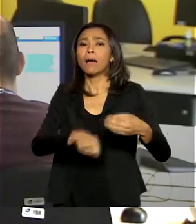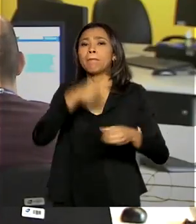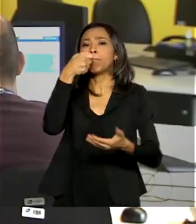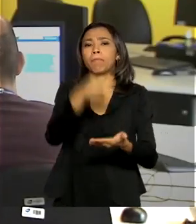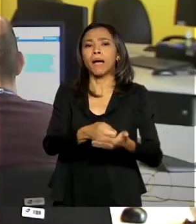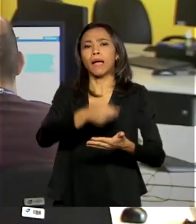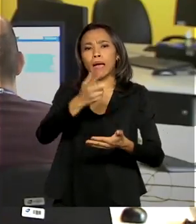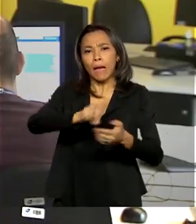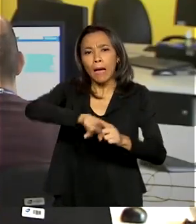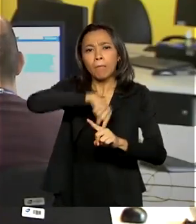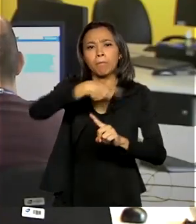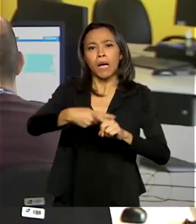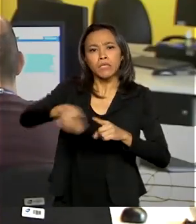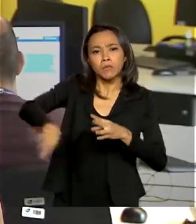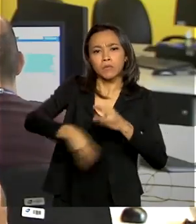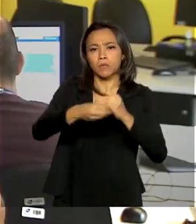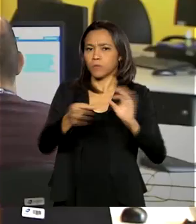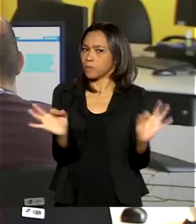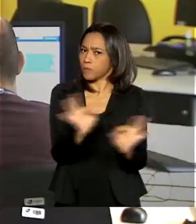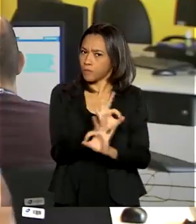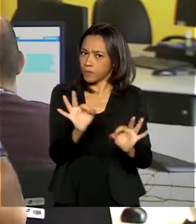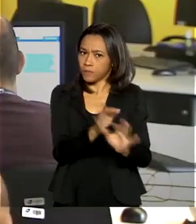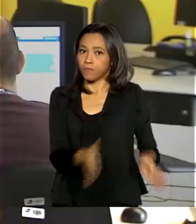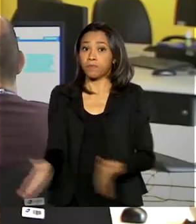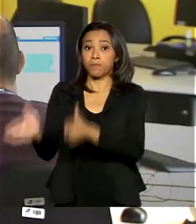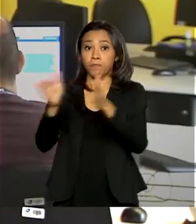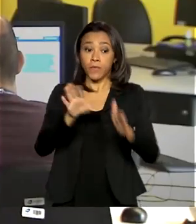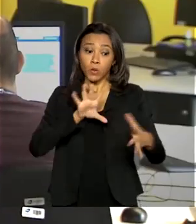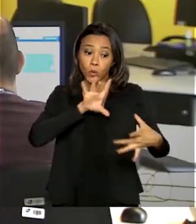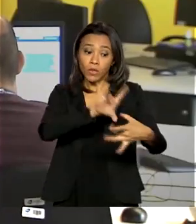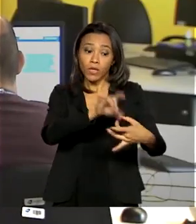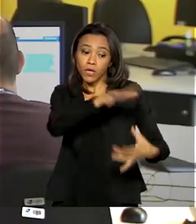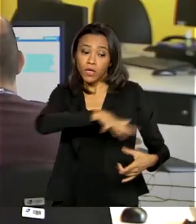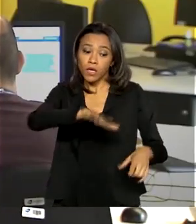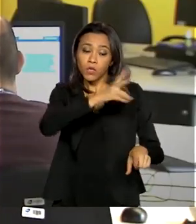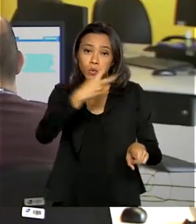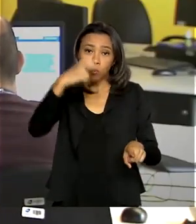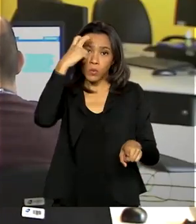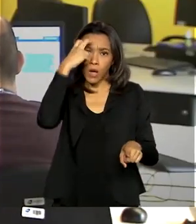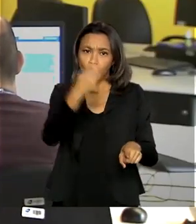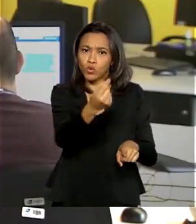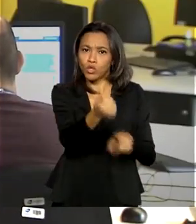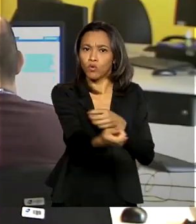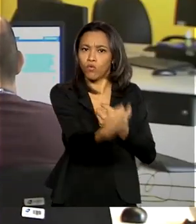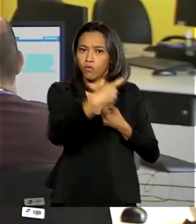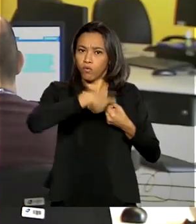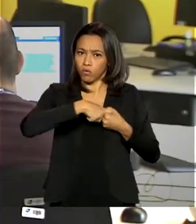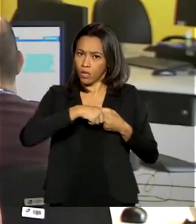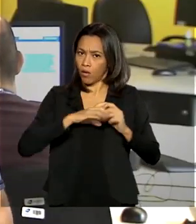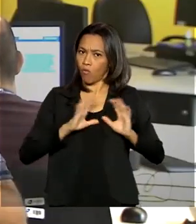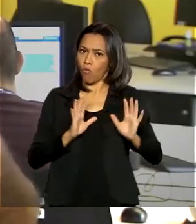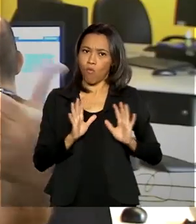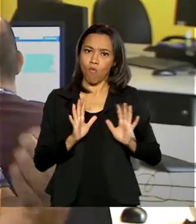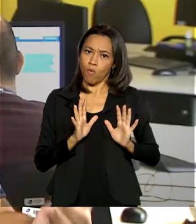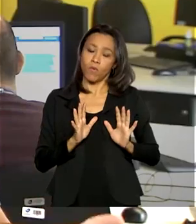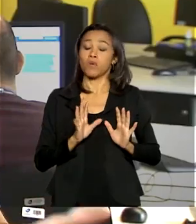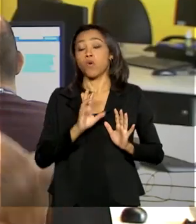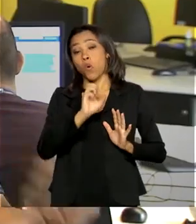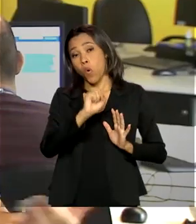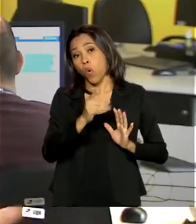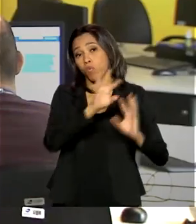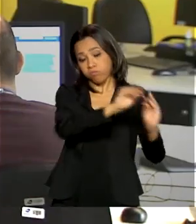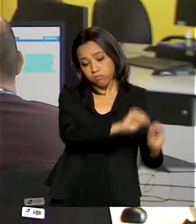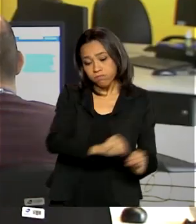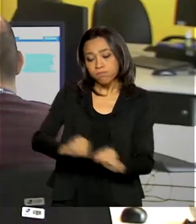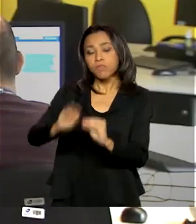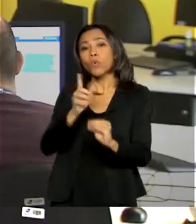taxa adicional. Já na área cultural, não há uma obrigação de devolução imediata dos cachês pagos ou remarcação da